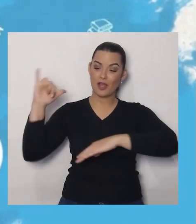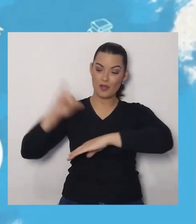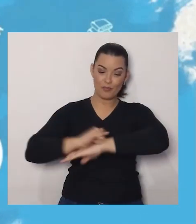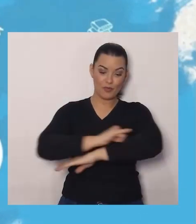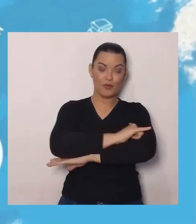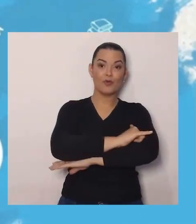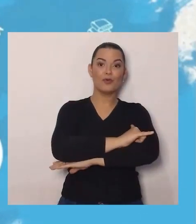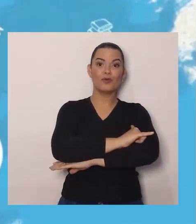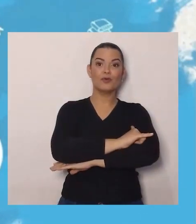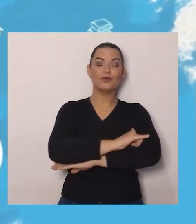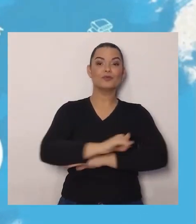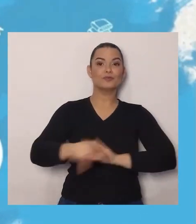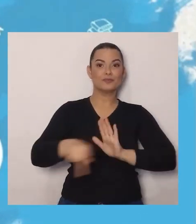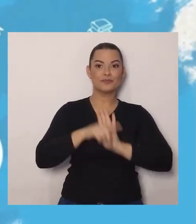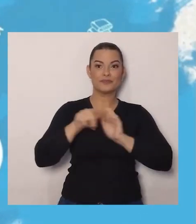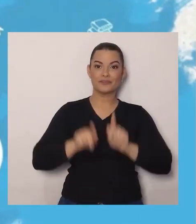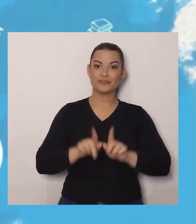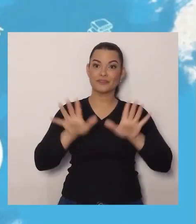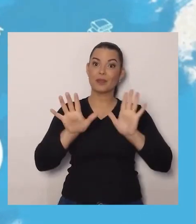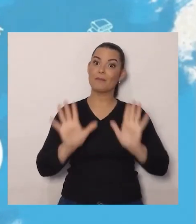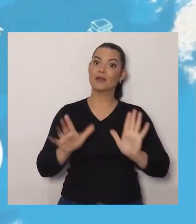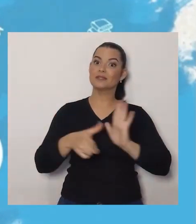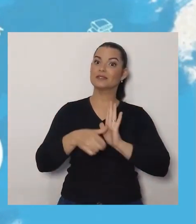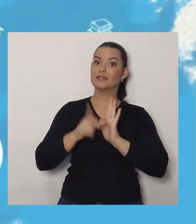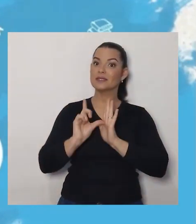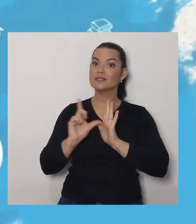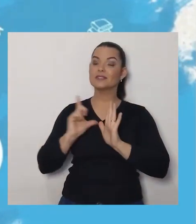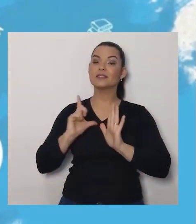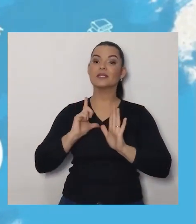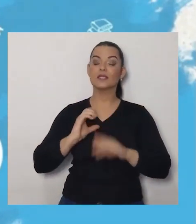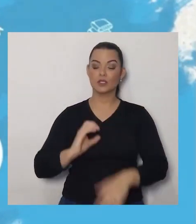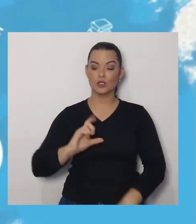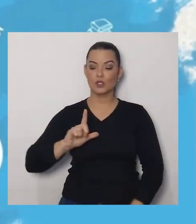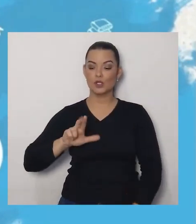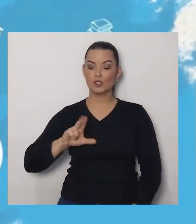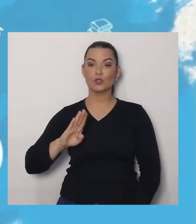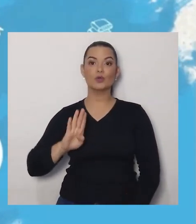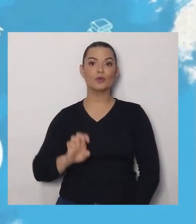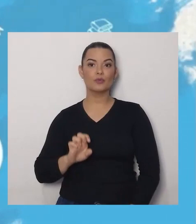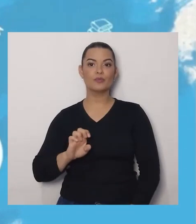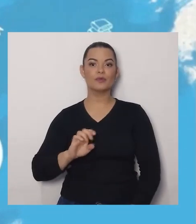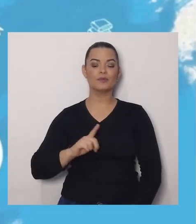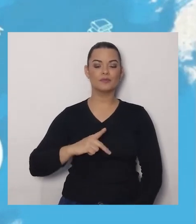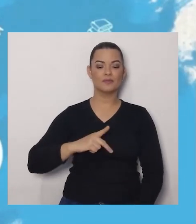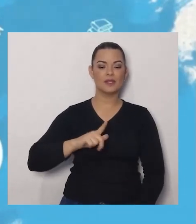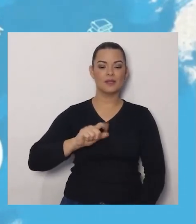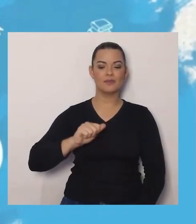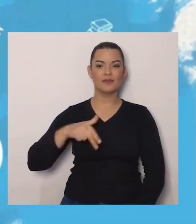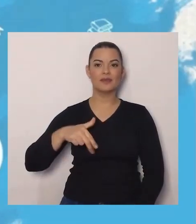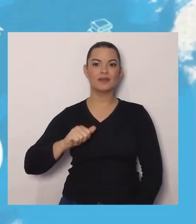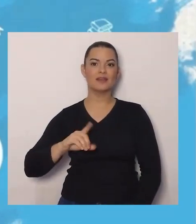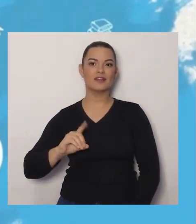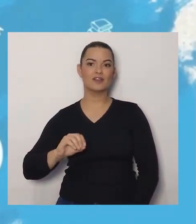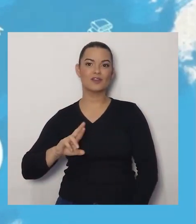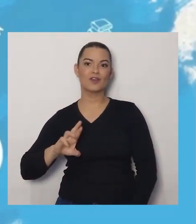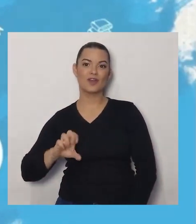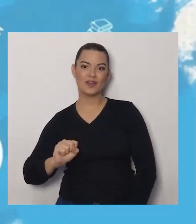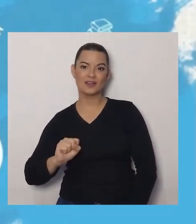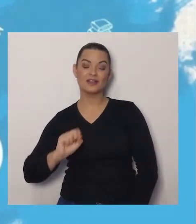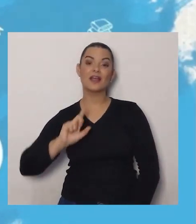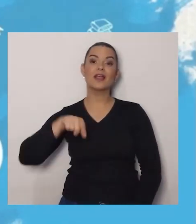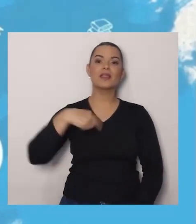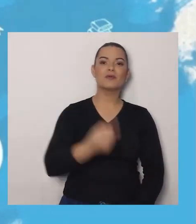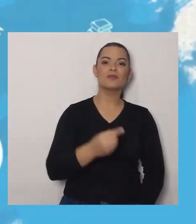aeroporto, tinha o clube, planadores. Depois veio a base aérea e agora a cidade de